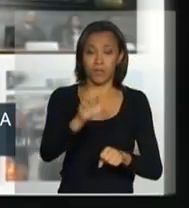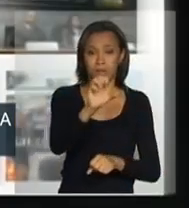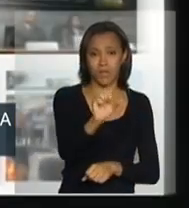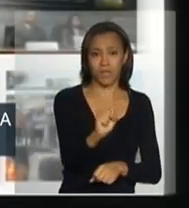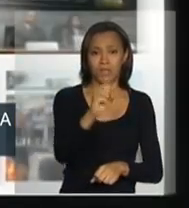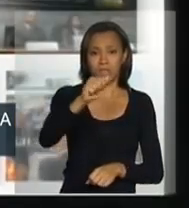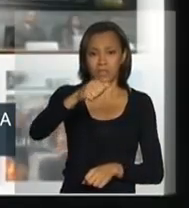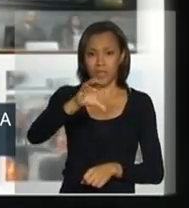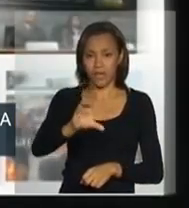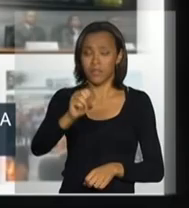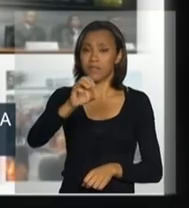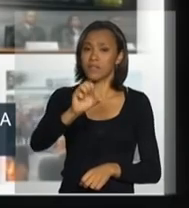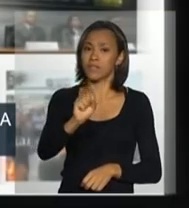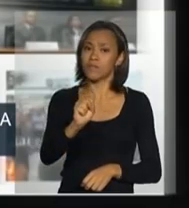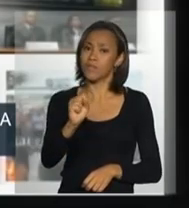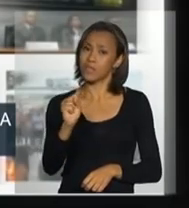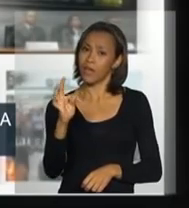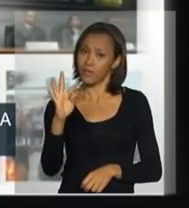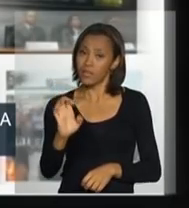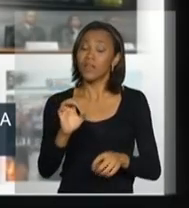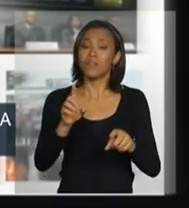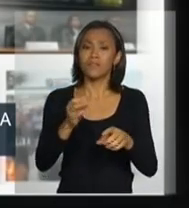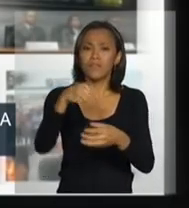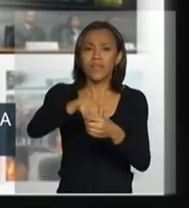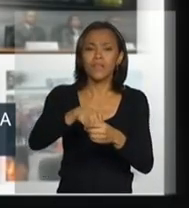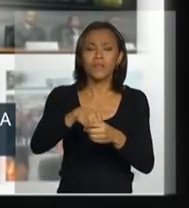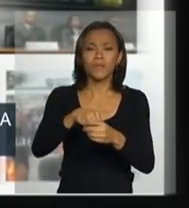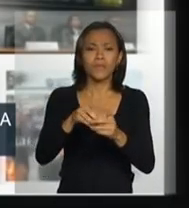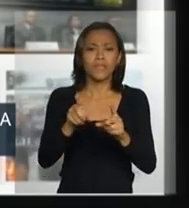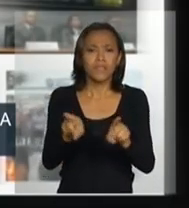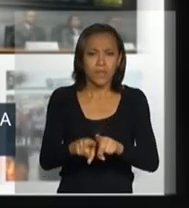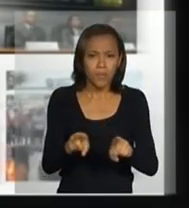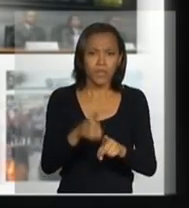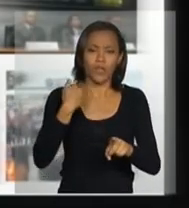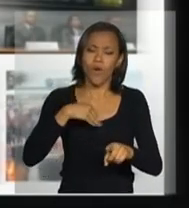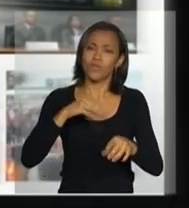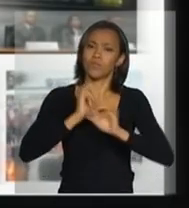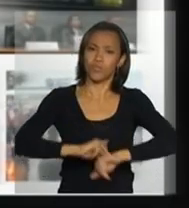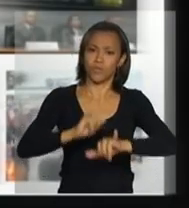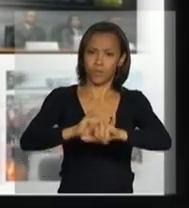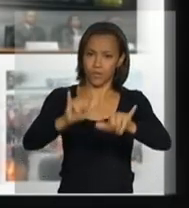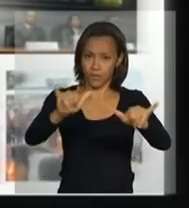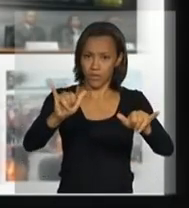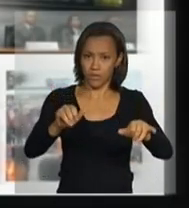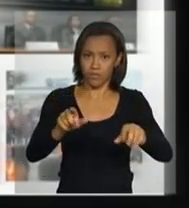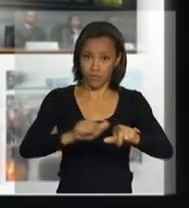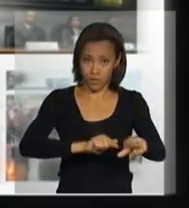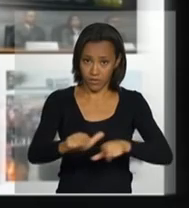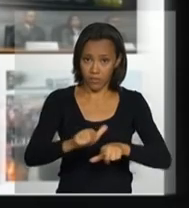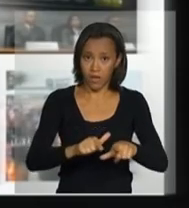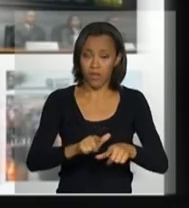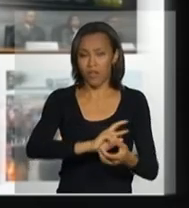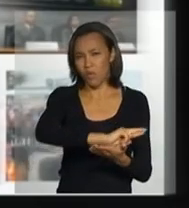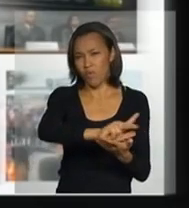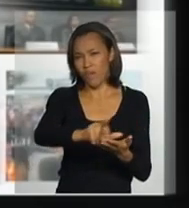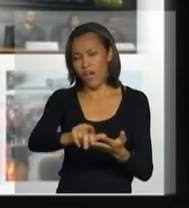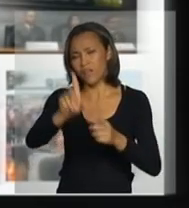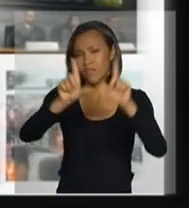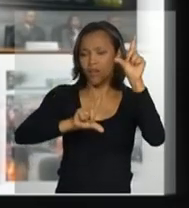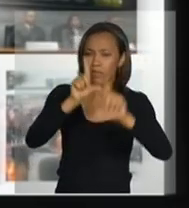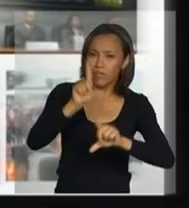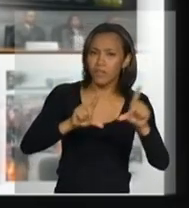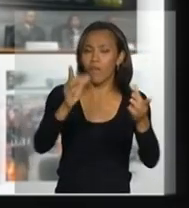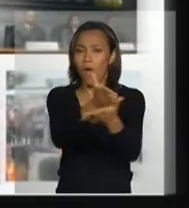para a conscientização do trânsito. Uma ação também que estamos desenvolvendo com várias redes de televisão,